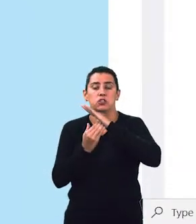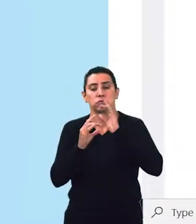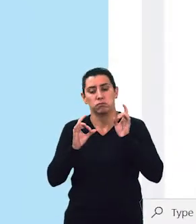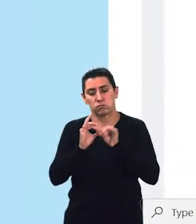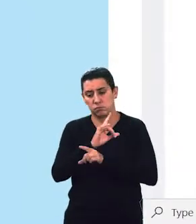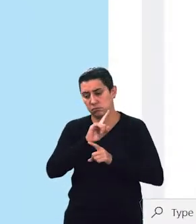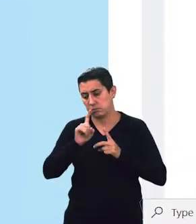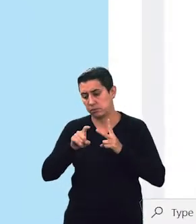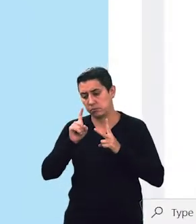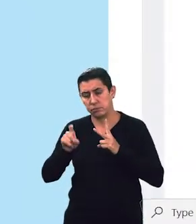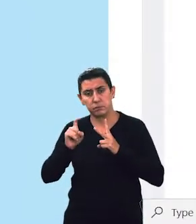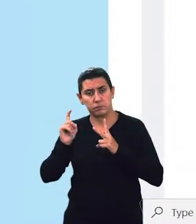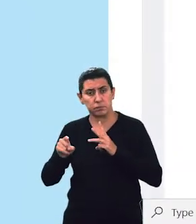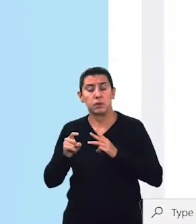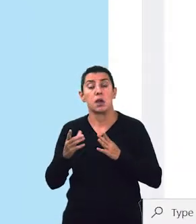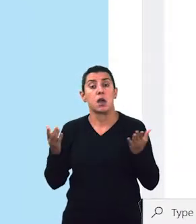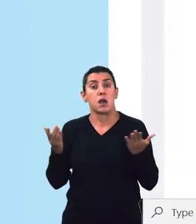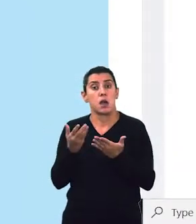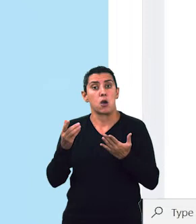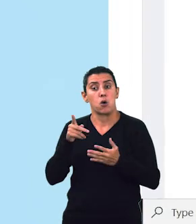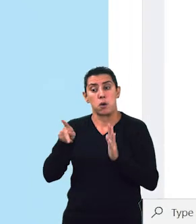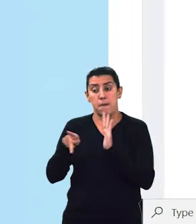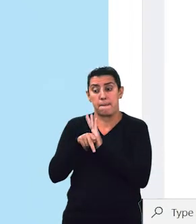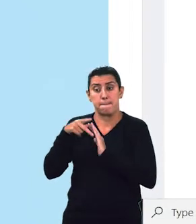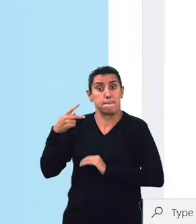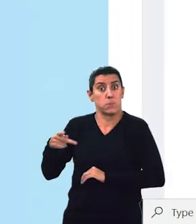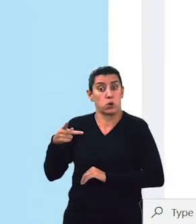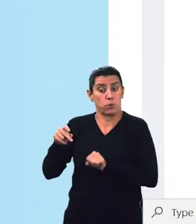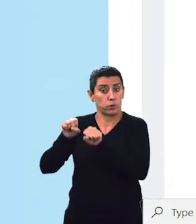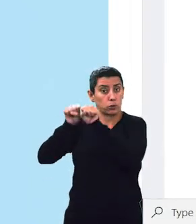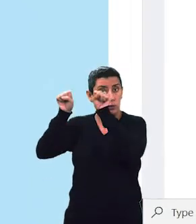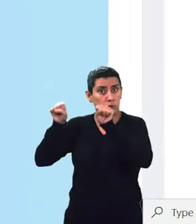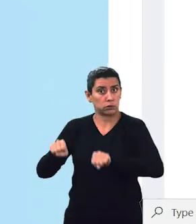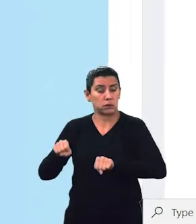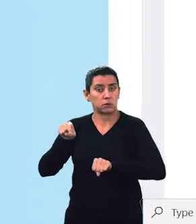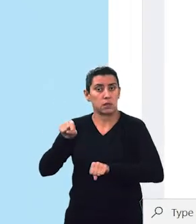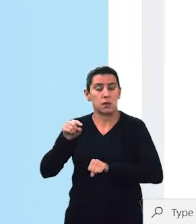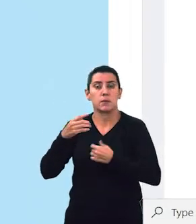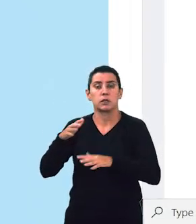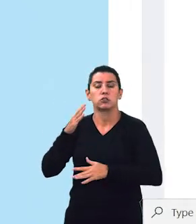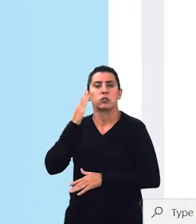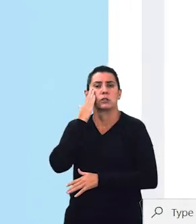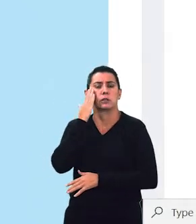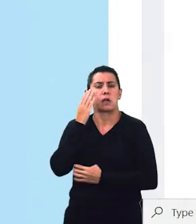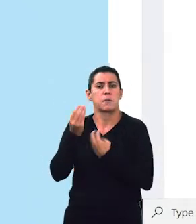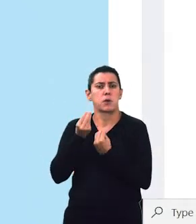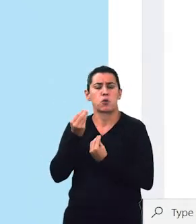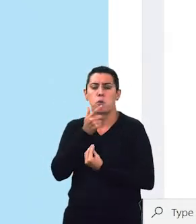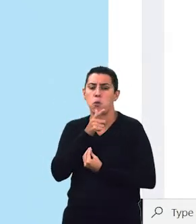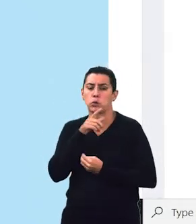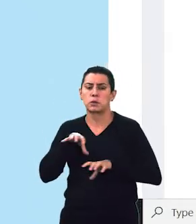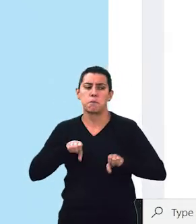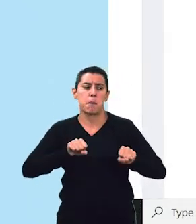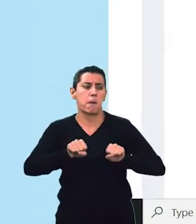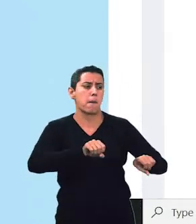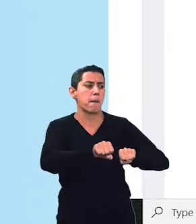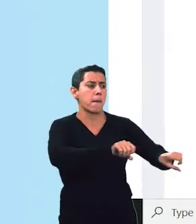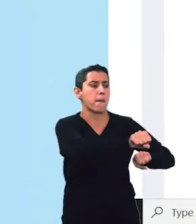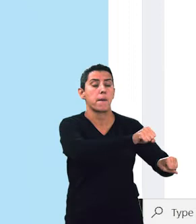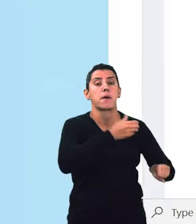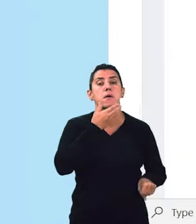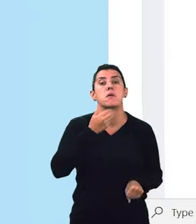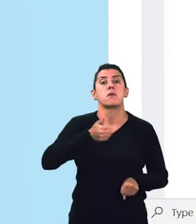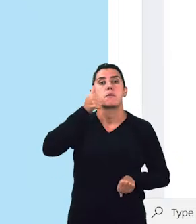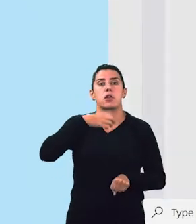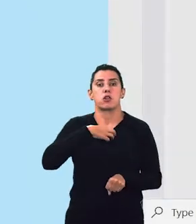irá acontecer? O próprio Model Arts, através do mecanismo do XML, irá buscar as melhores combinações de técnicas